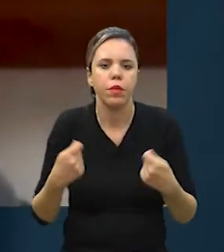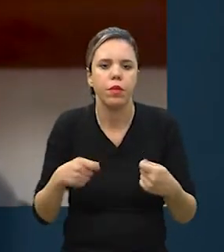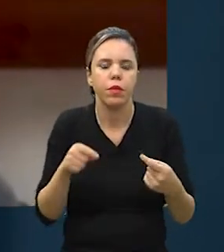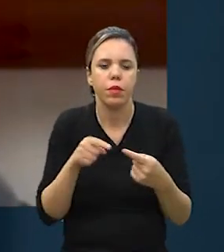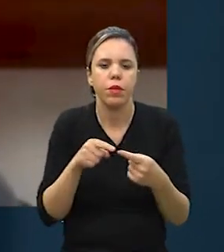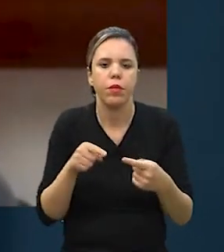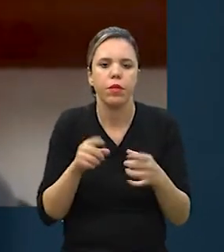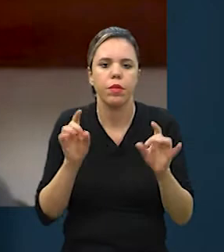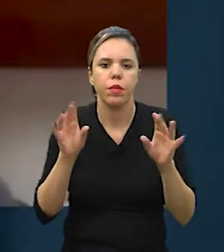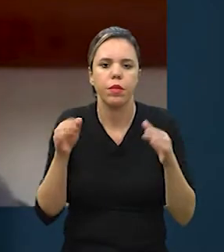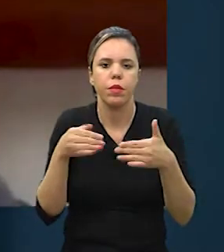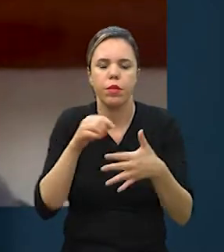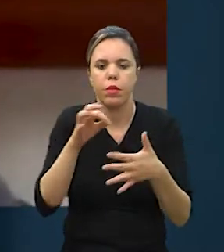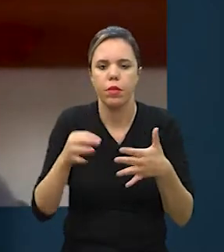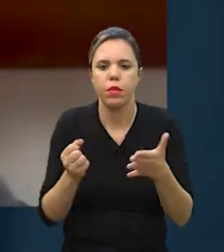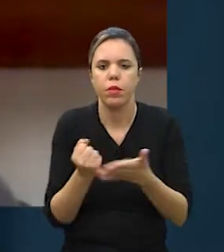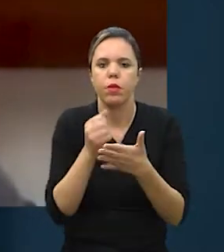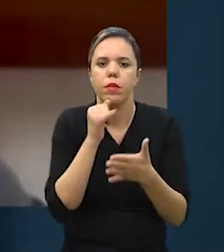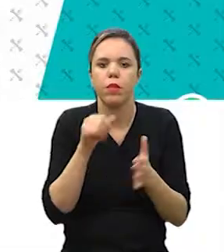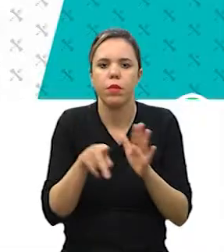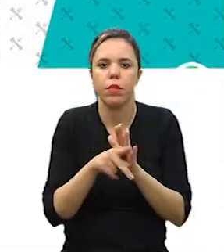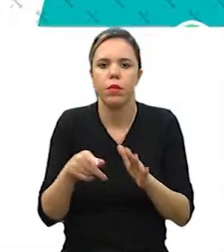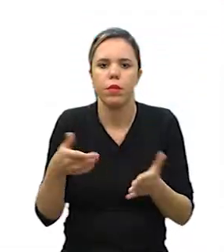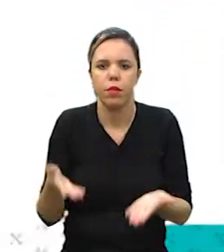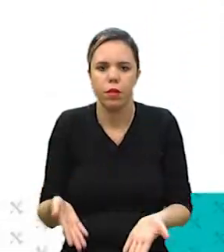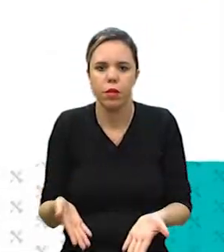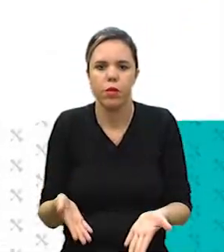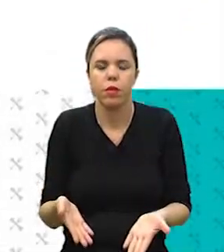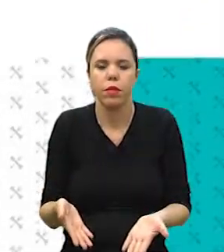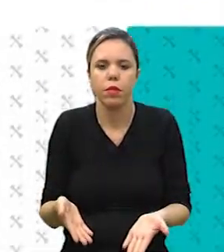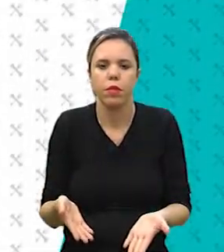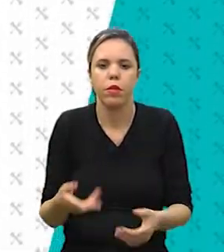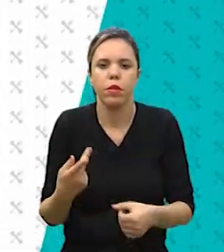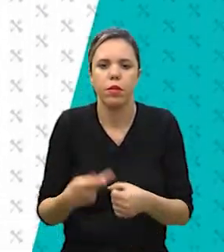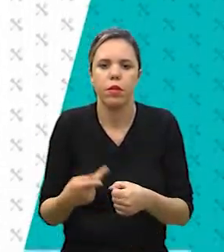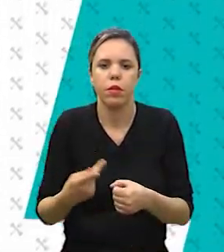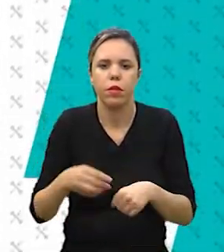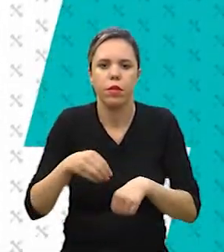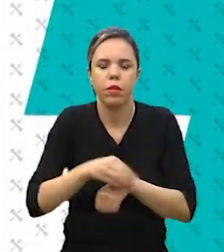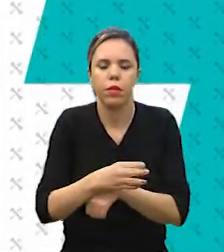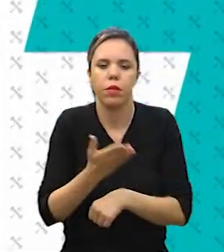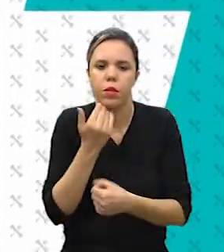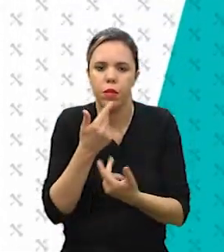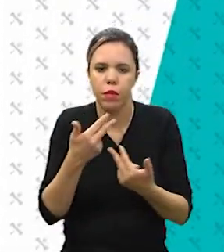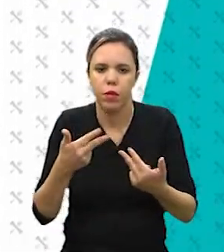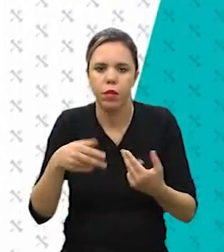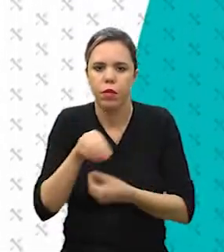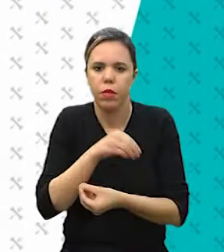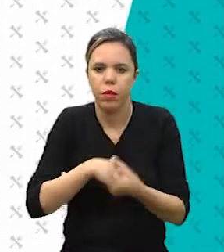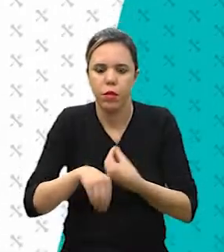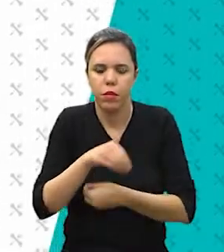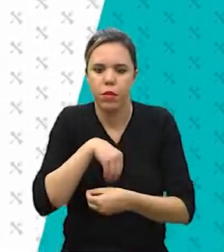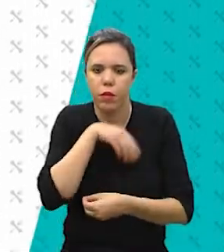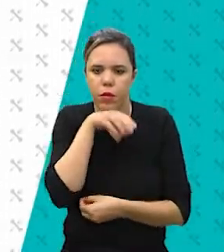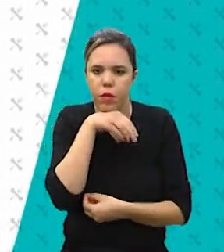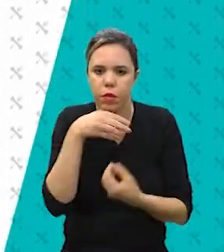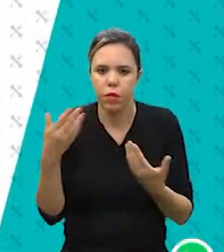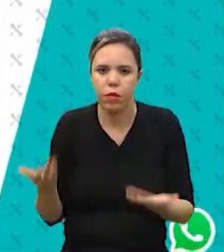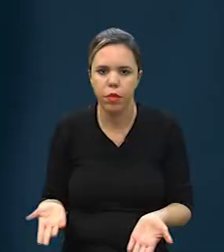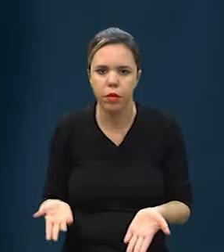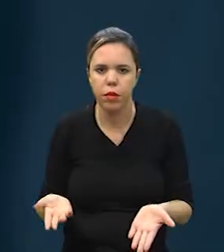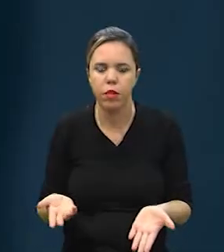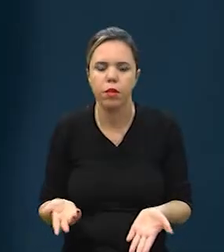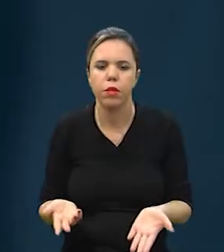as necessidades específicas do PET. No nosso caso, que é uma linha que traz a gourmetização para os